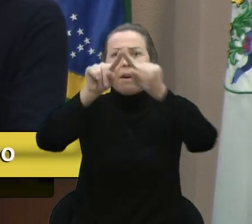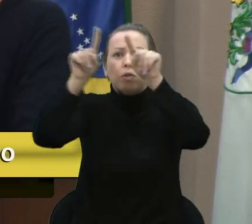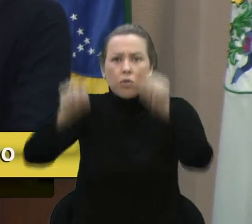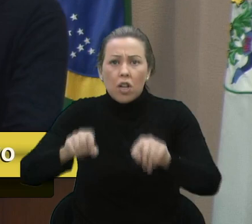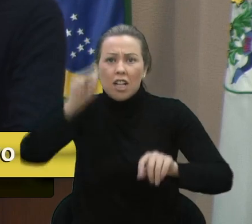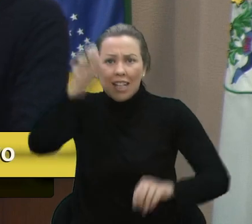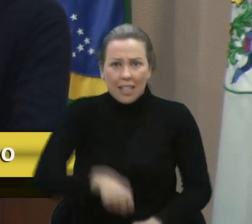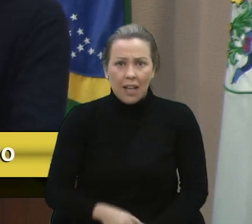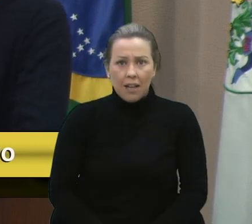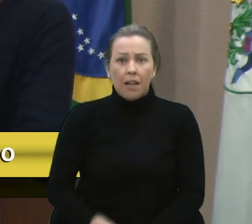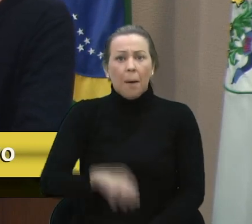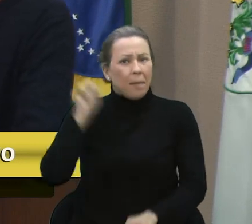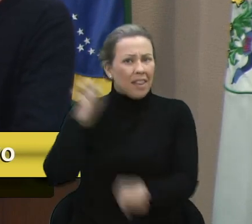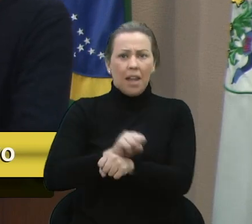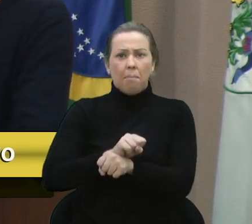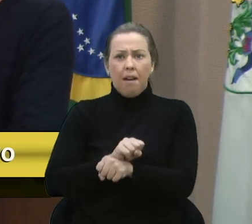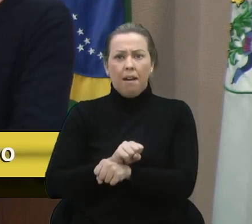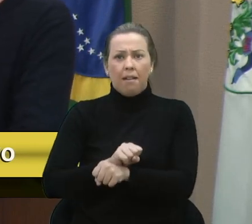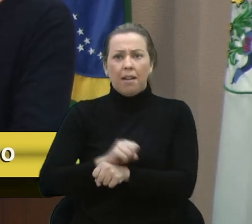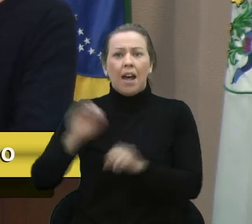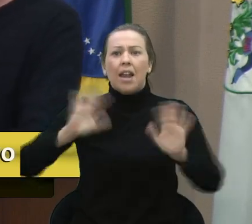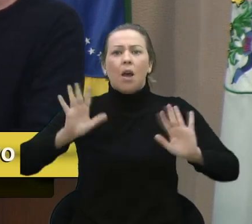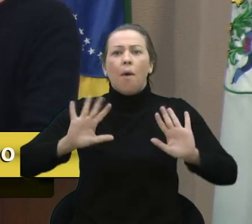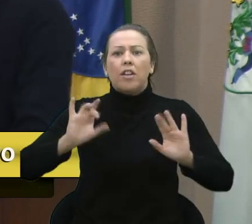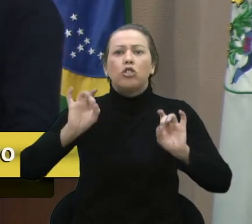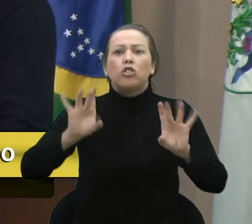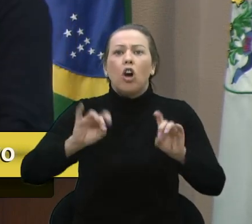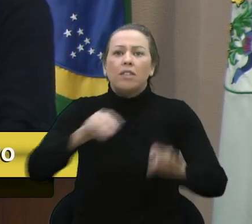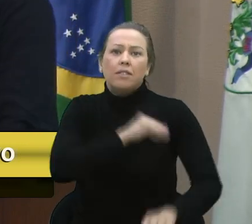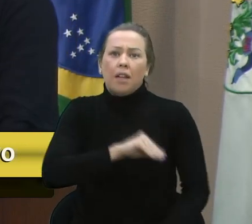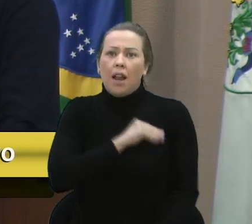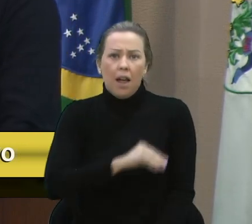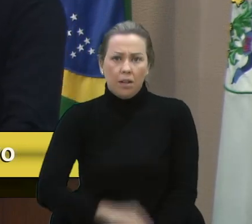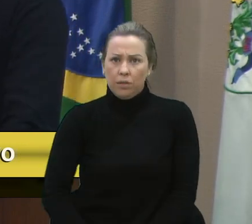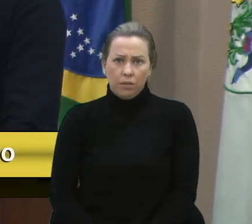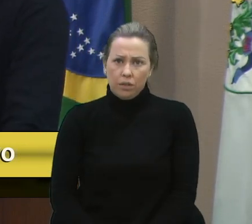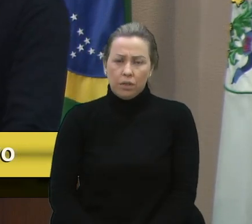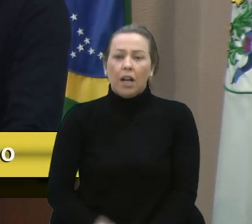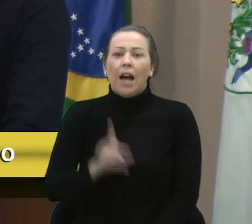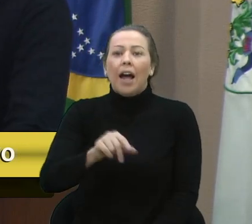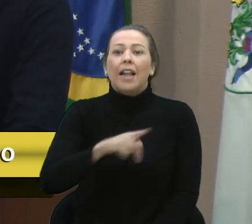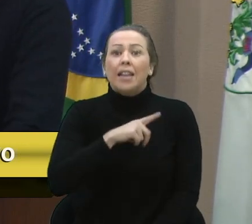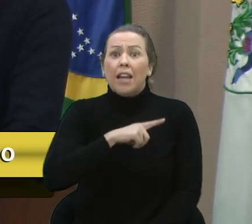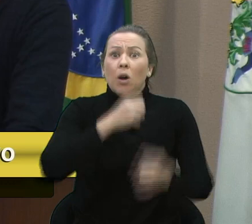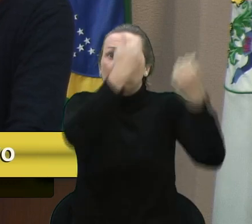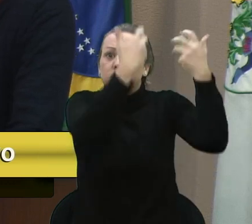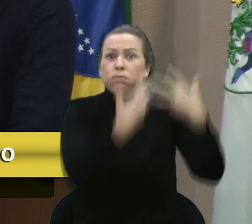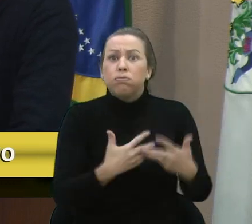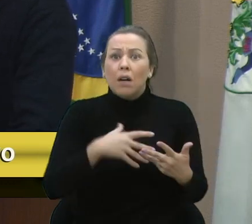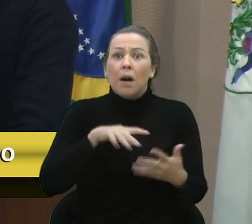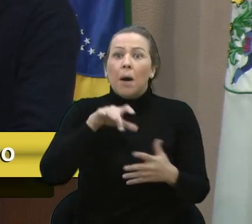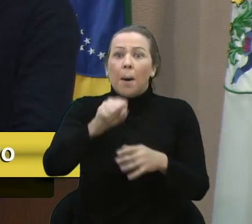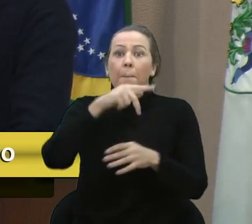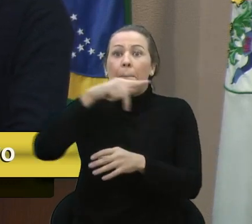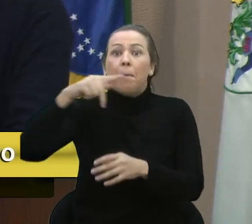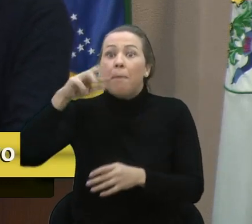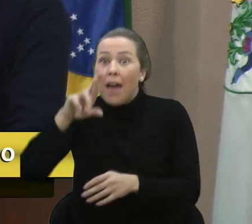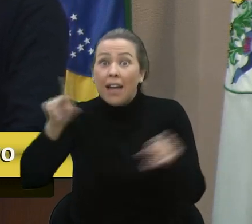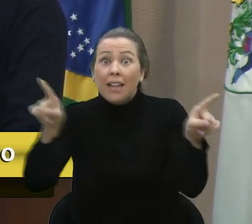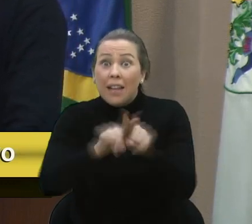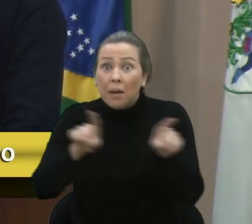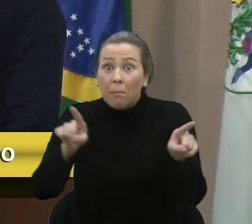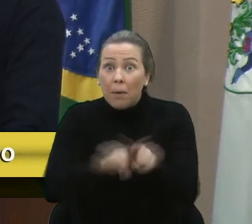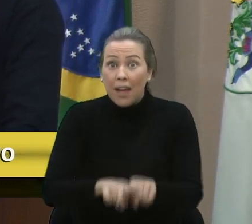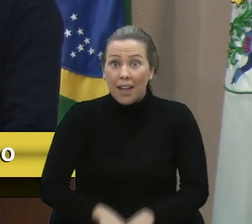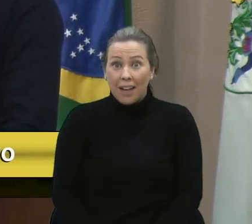e isso tem que parar, porque não é só salário, Fantinel, receber relatos que eles botam a mão no PPR das pessoas.